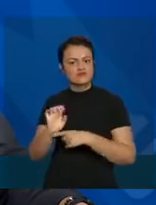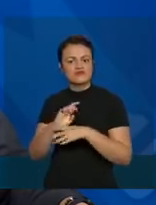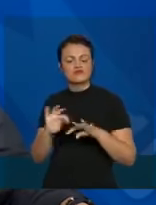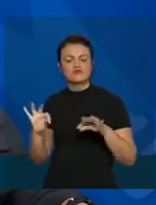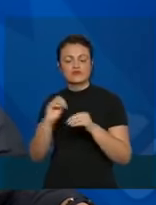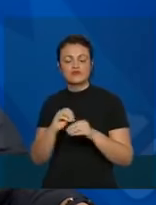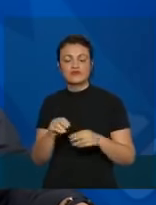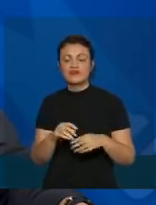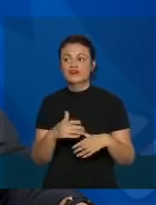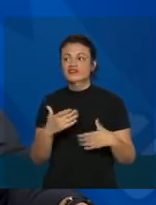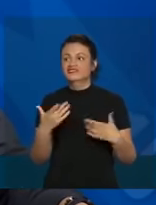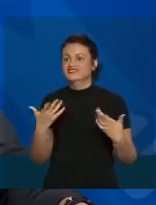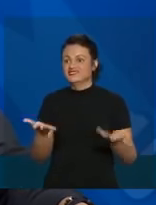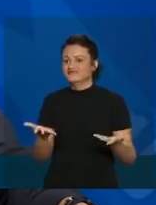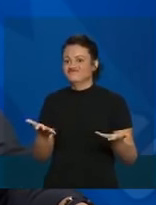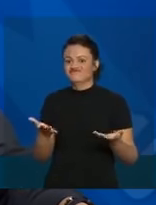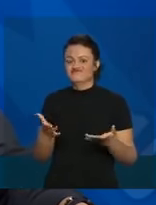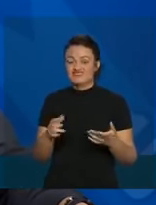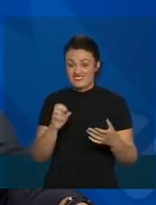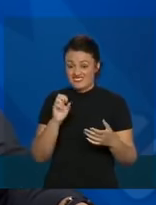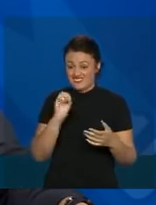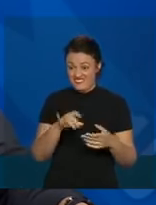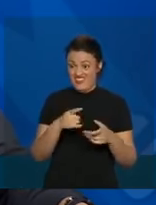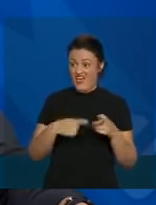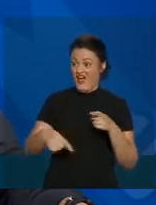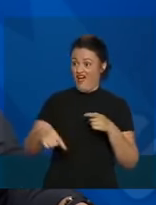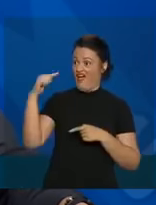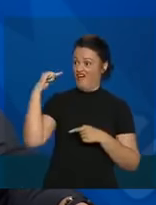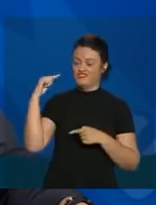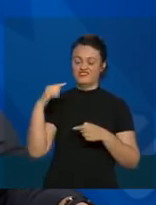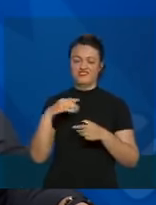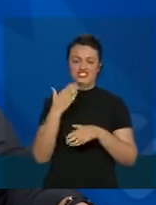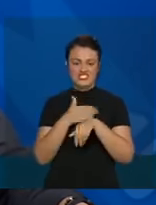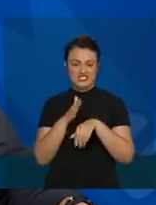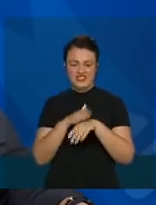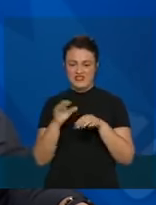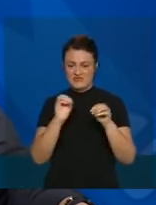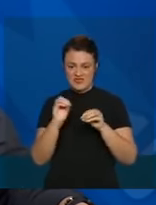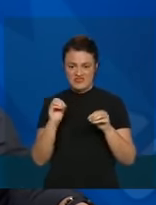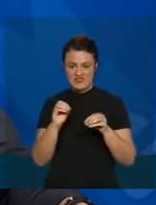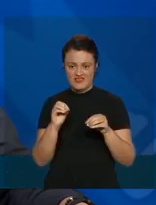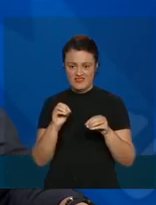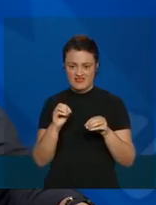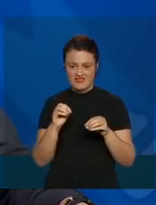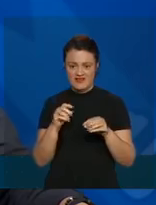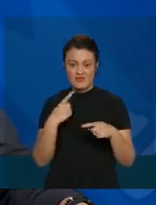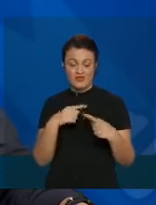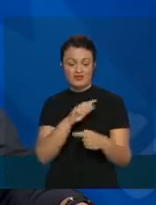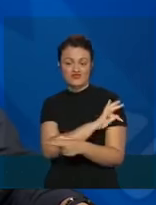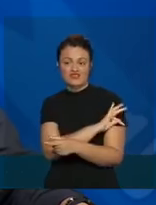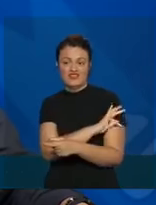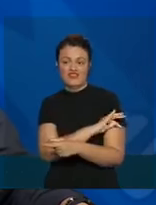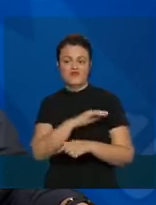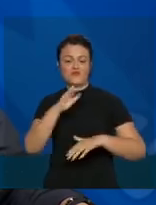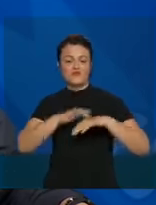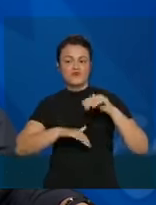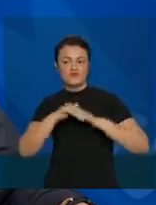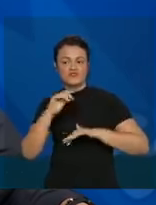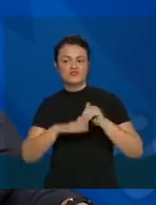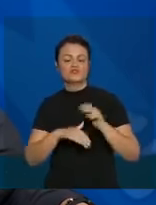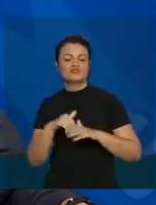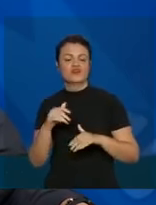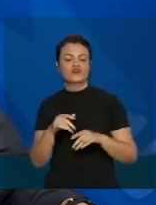E nada disso estaria acontecendo se não fossem os técnicos, os profissionais